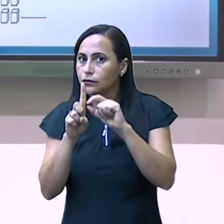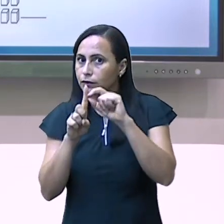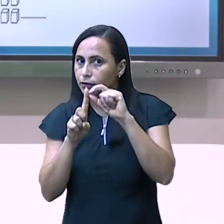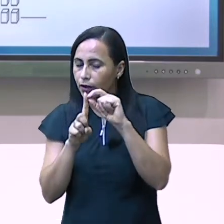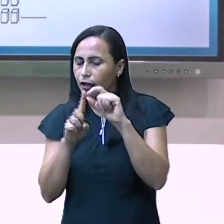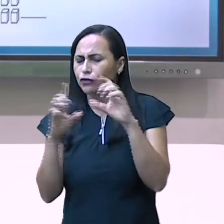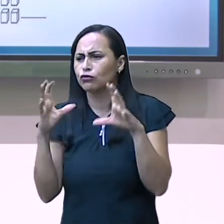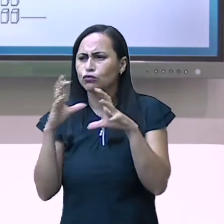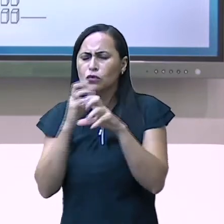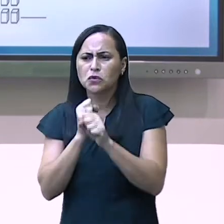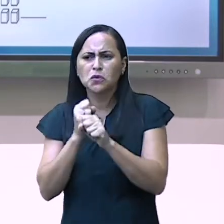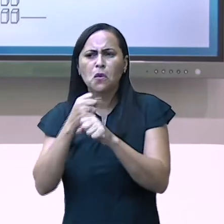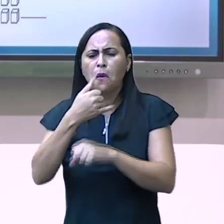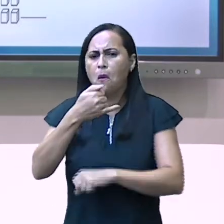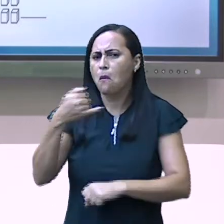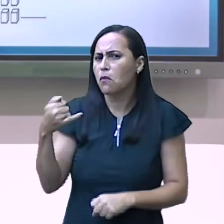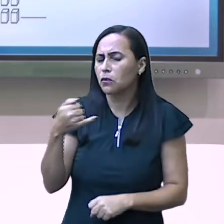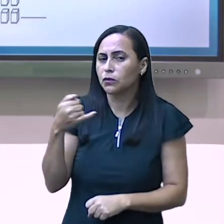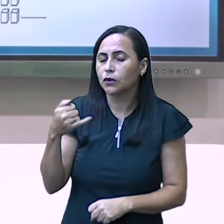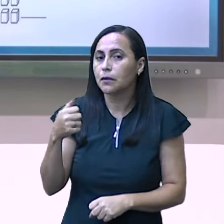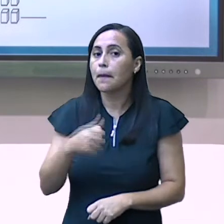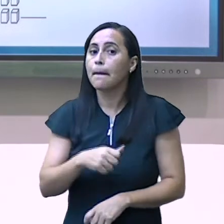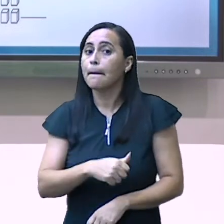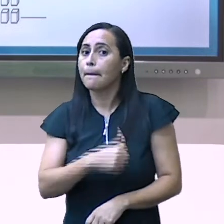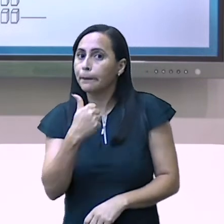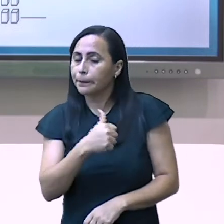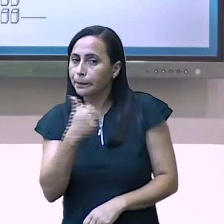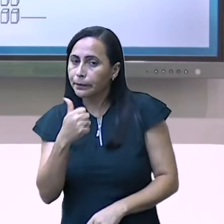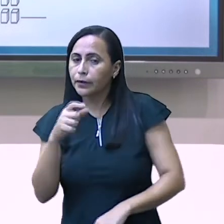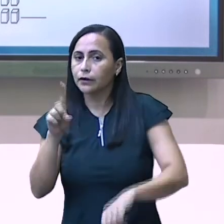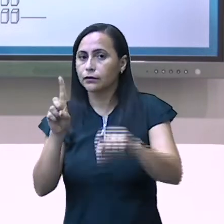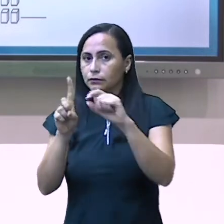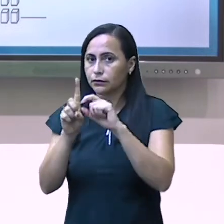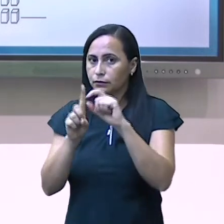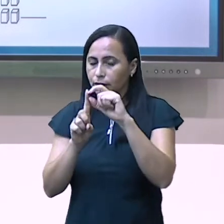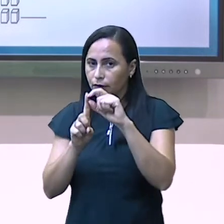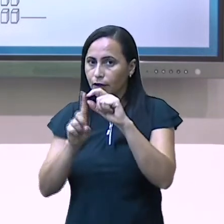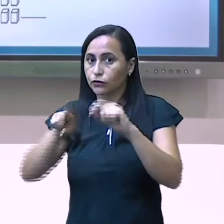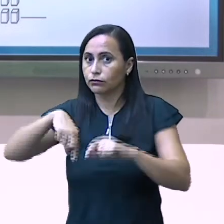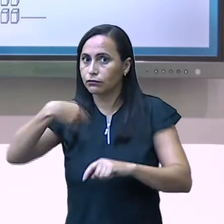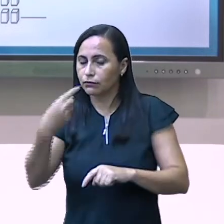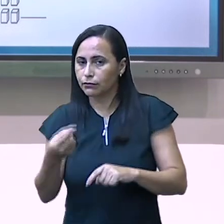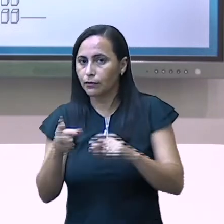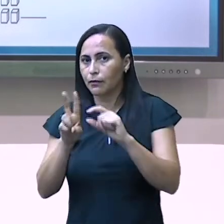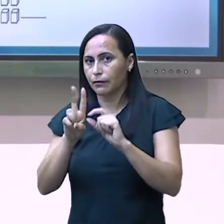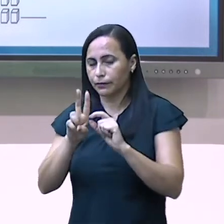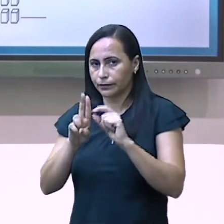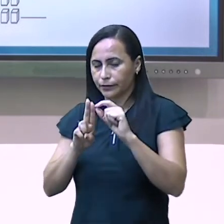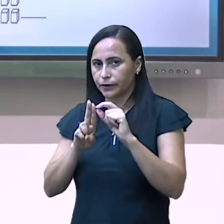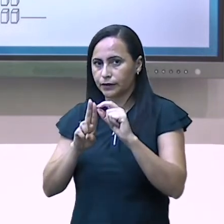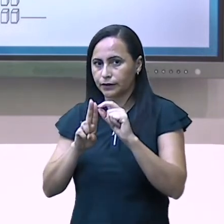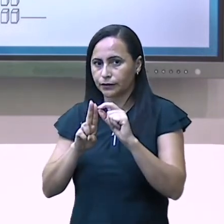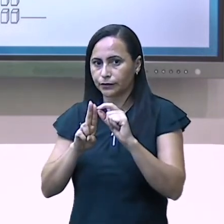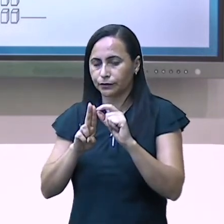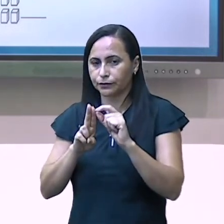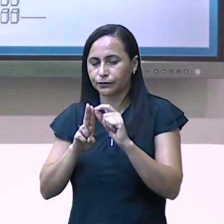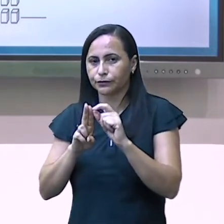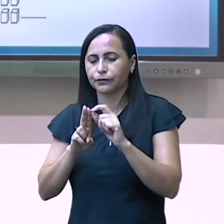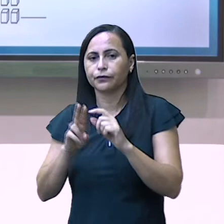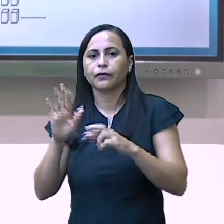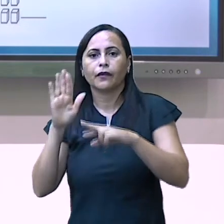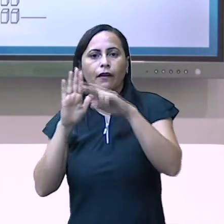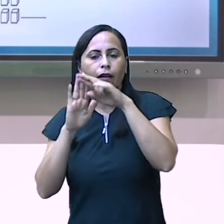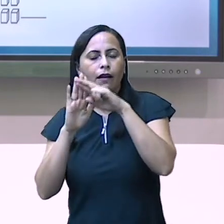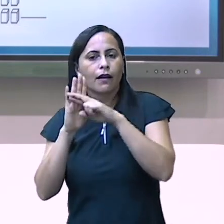Ou somar, ou subtrair primeiro a unidade e depois a dezena. A regra do maior para o menor só